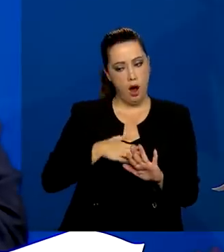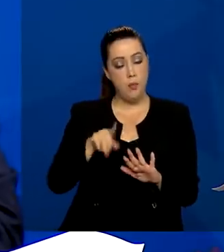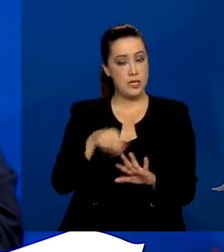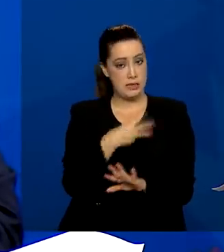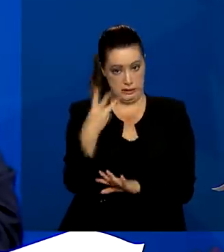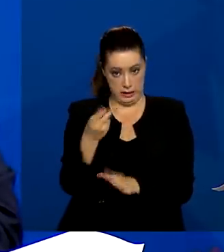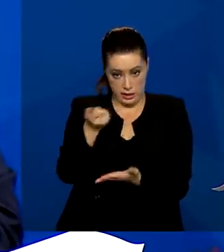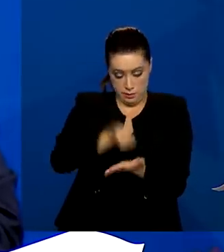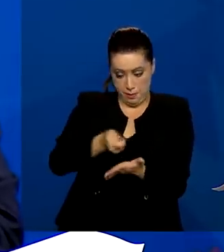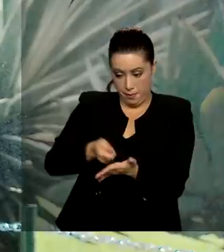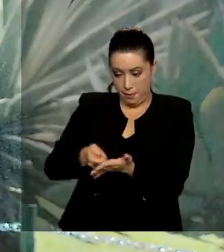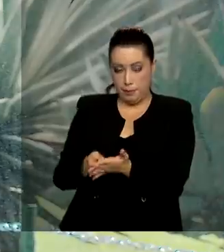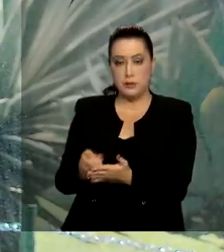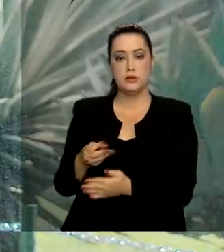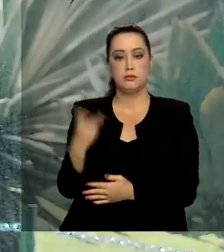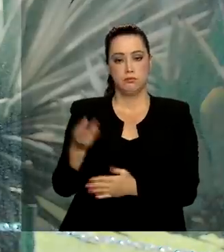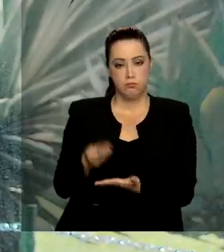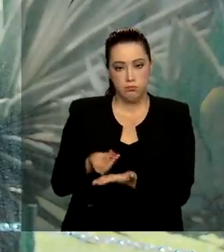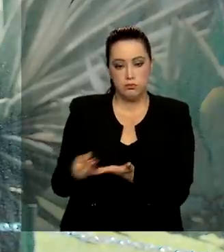aquela pessoa e para aquela família.